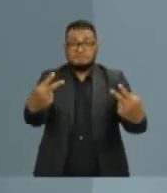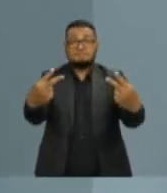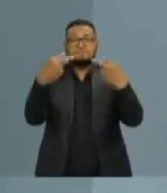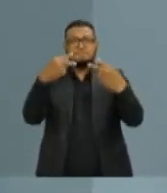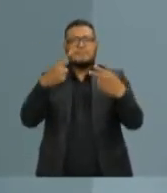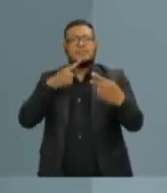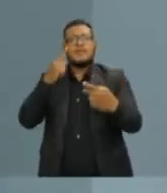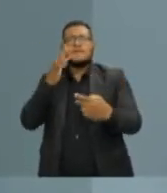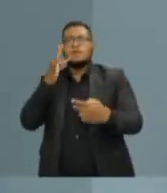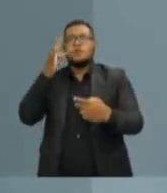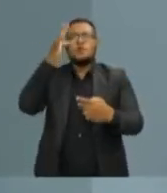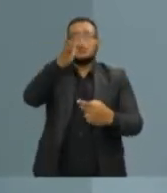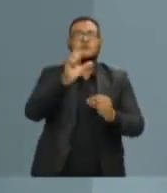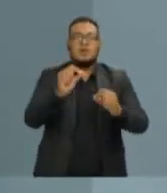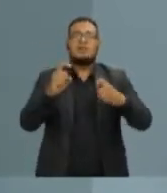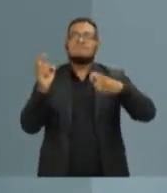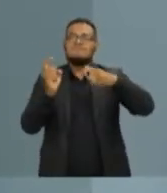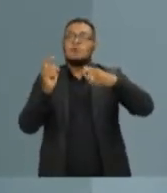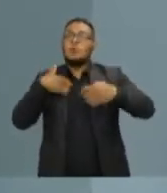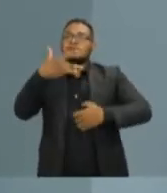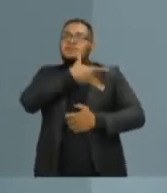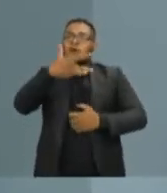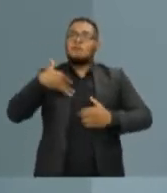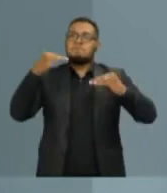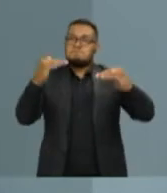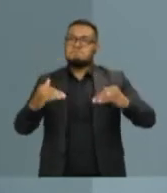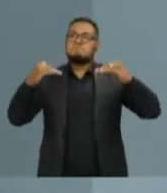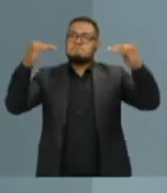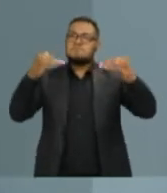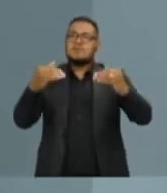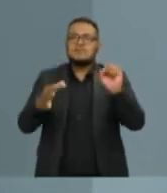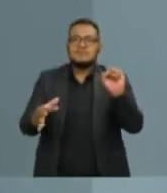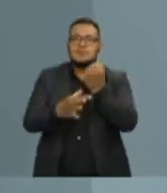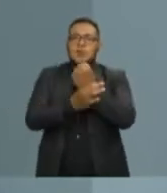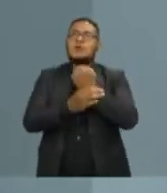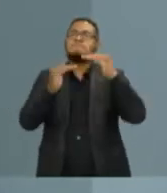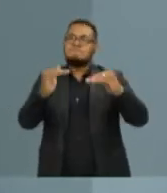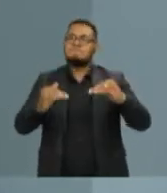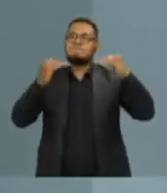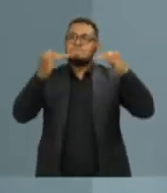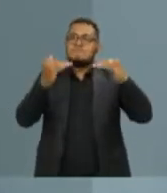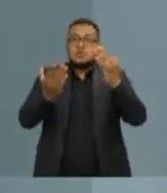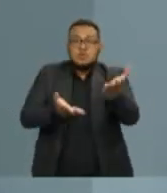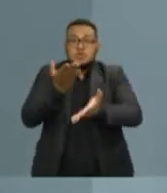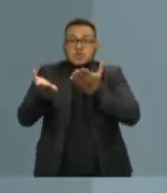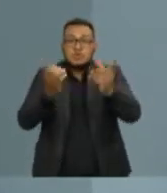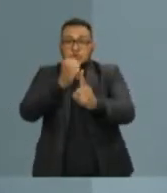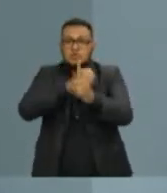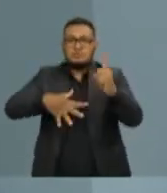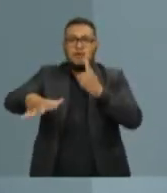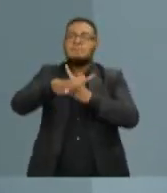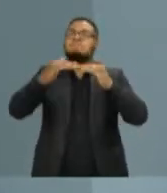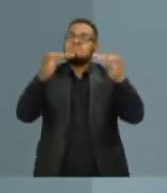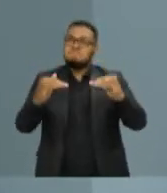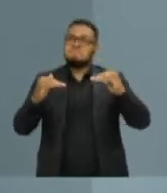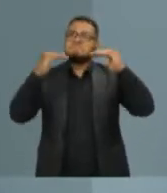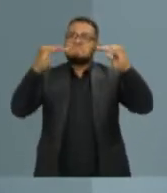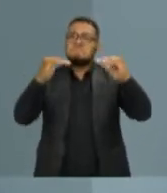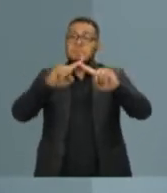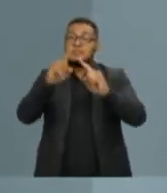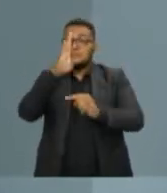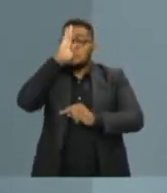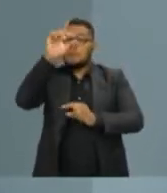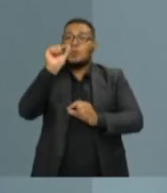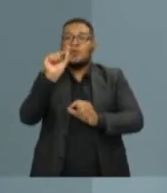na ponta uma saúde de melhor qualidade, uma segurança de melhor qualidade, uma assistência social de melhor qualidade, mas principalmente tenha o zelo,